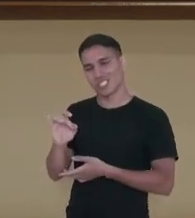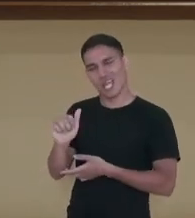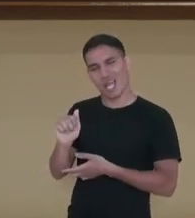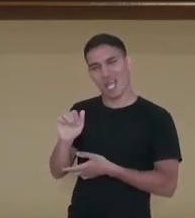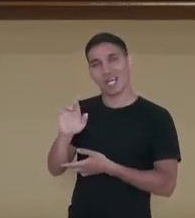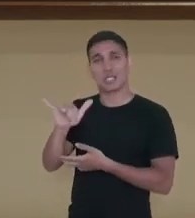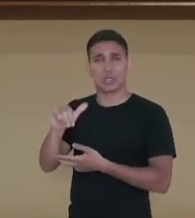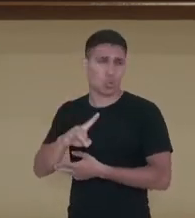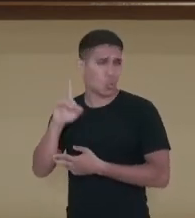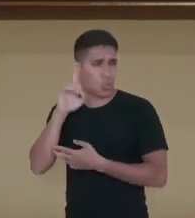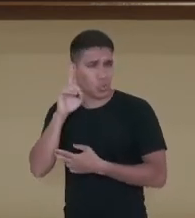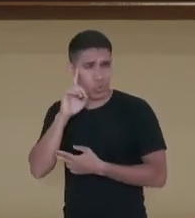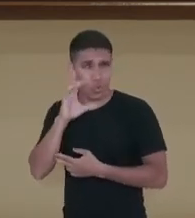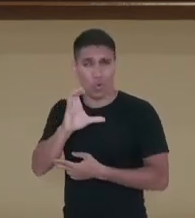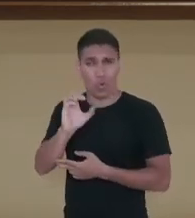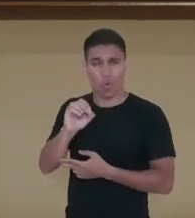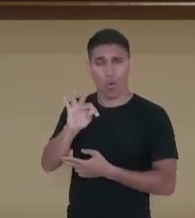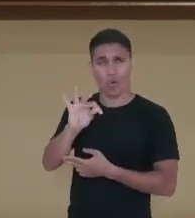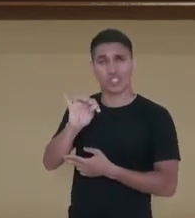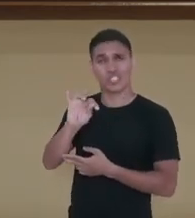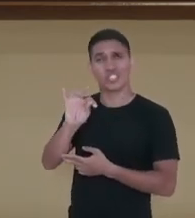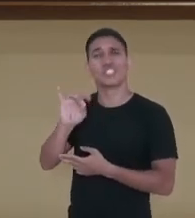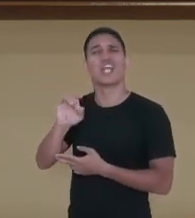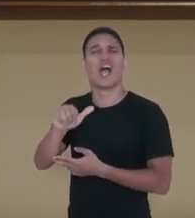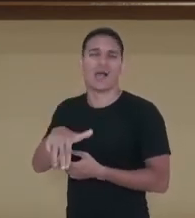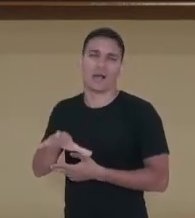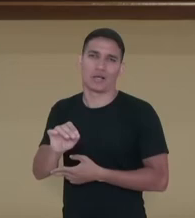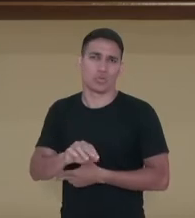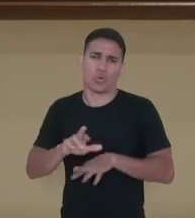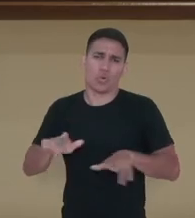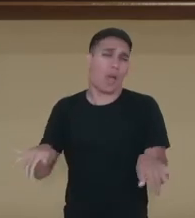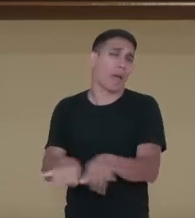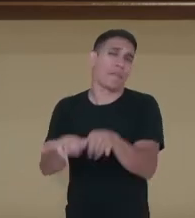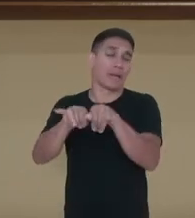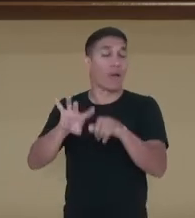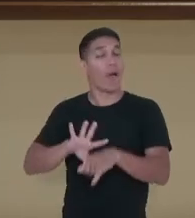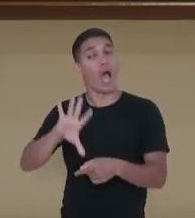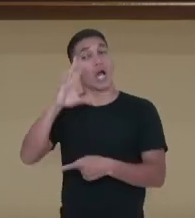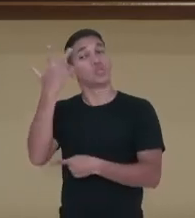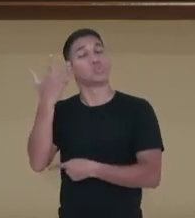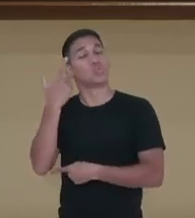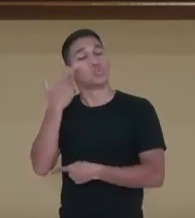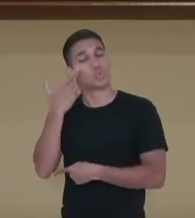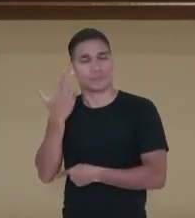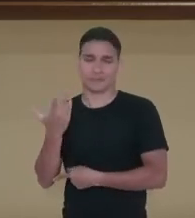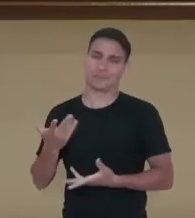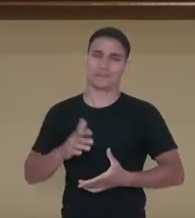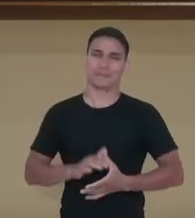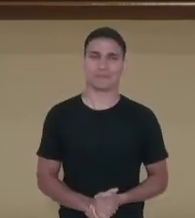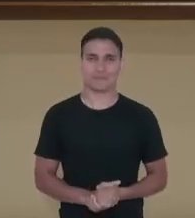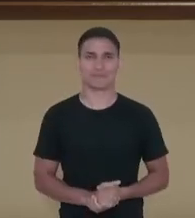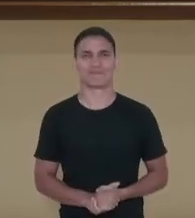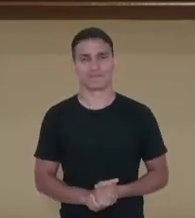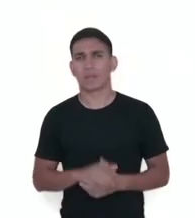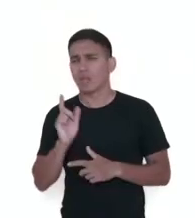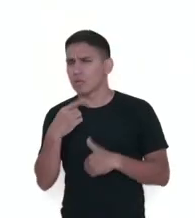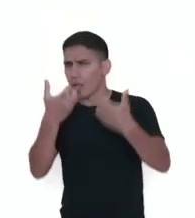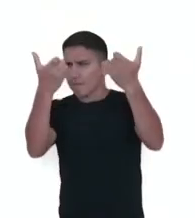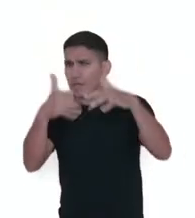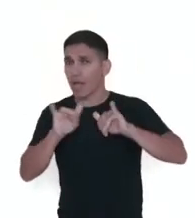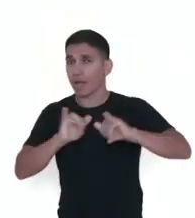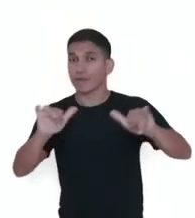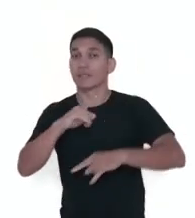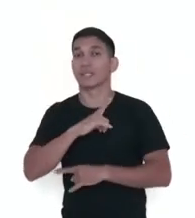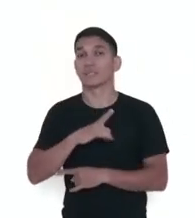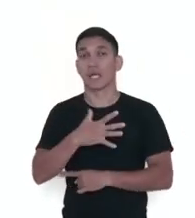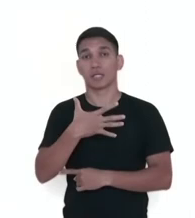extraordinário ou banal. Então as crônicas tratam aí de acontecimentos do dia a dia. Podemos afirmar que o